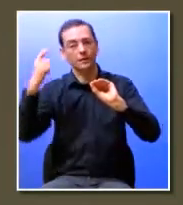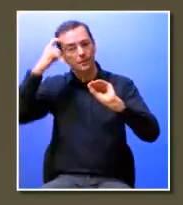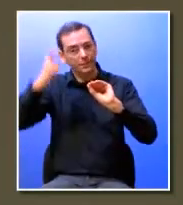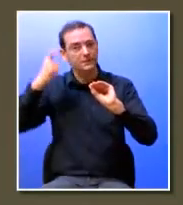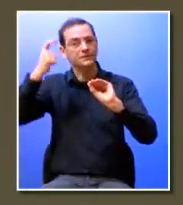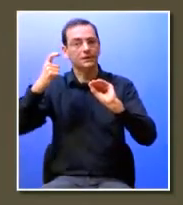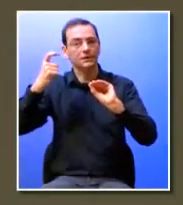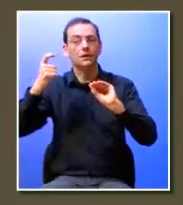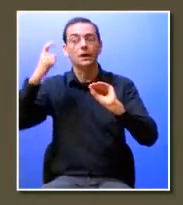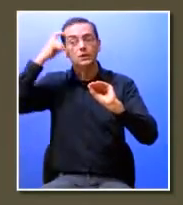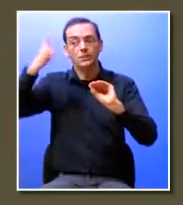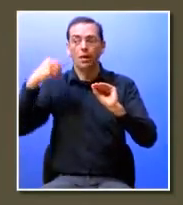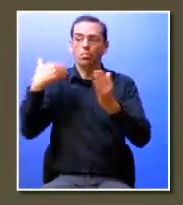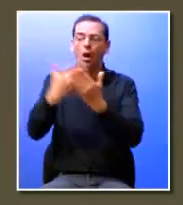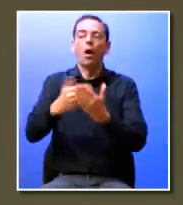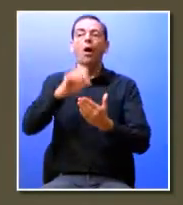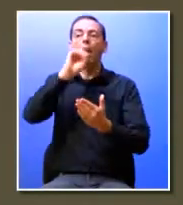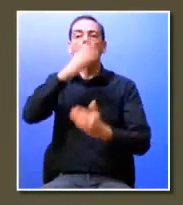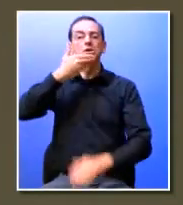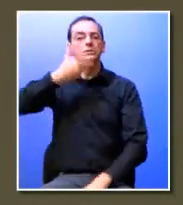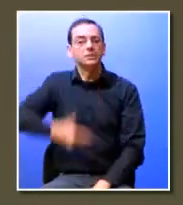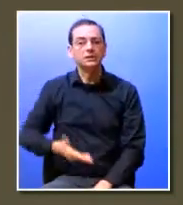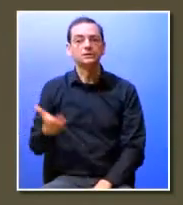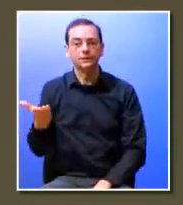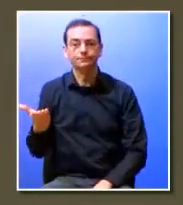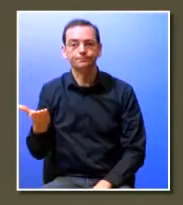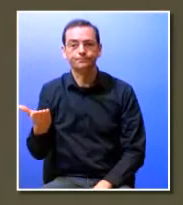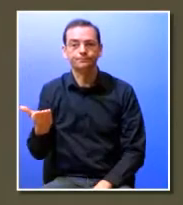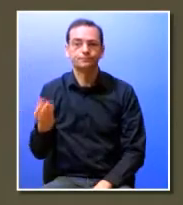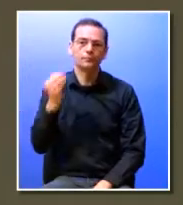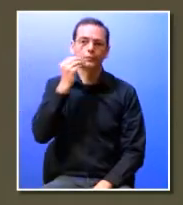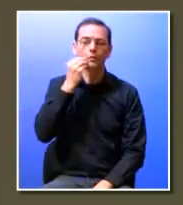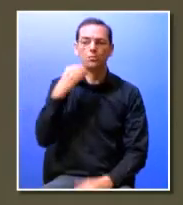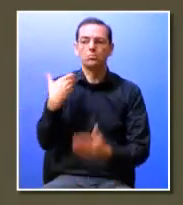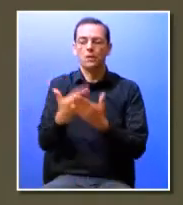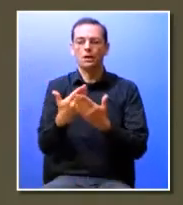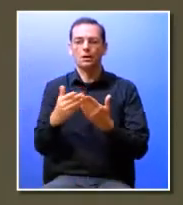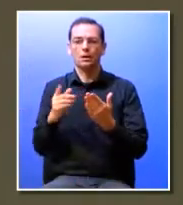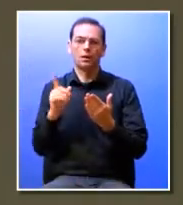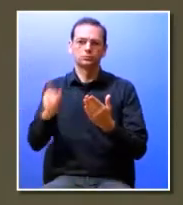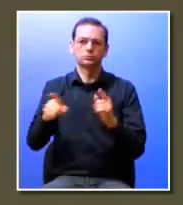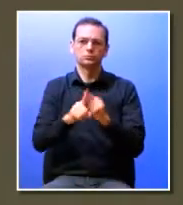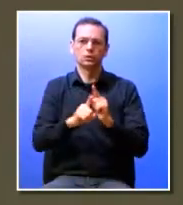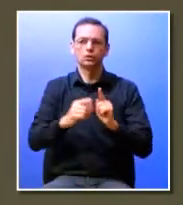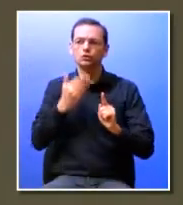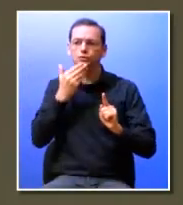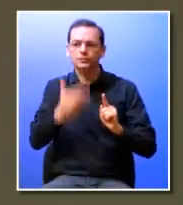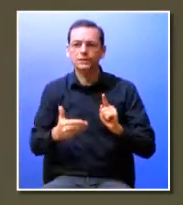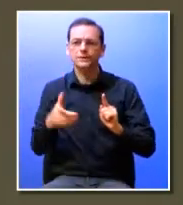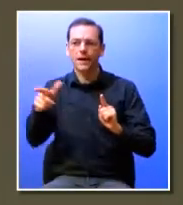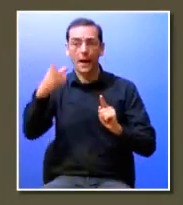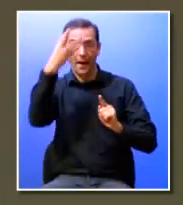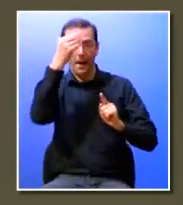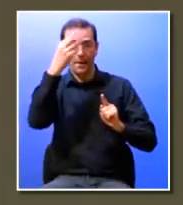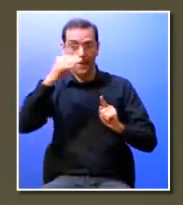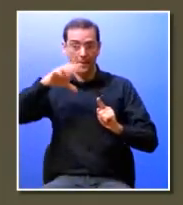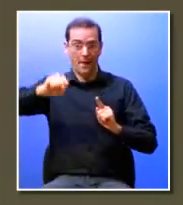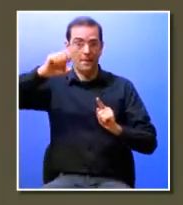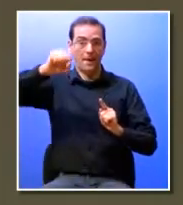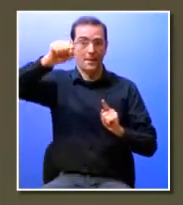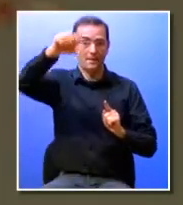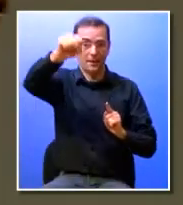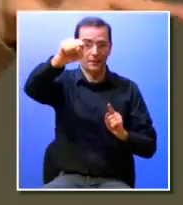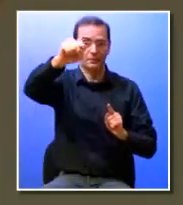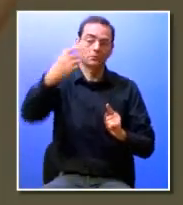se retirem as experiências e isto vai mexer com inúmeras coisas vai mexer com os recursos que de facto têm que existir nessas experiências para permitir a aprendizagem obviamente